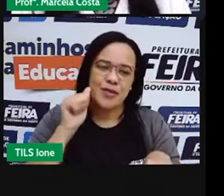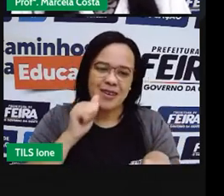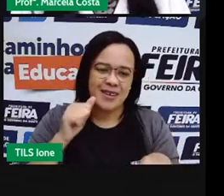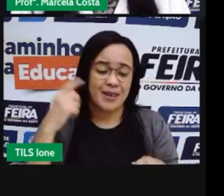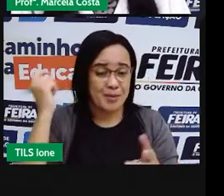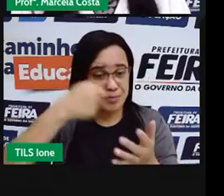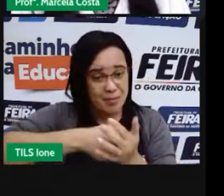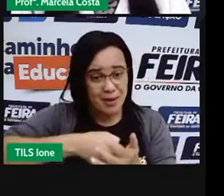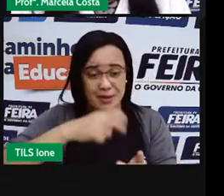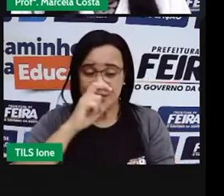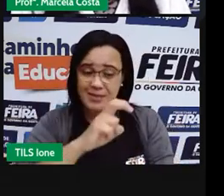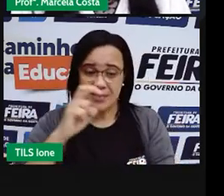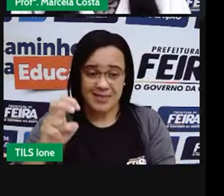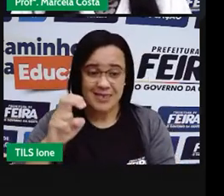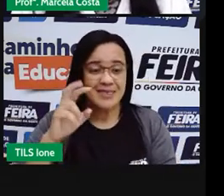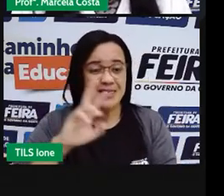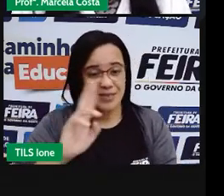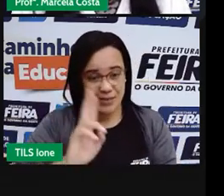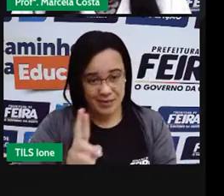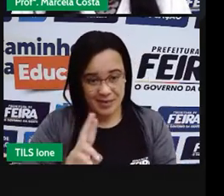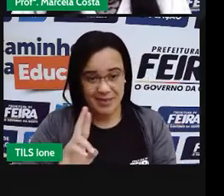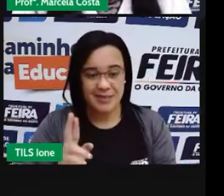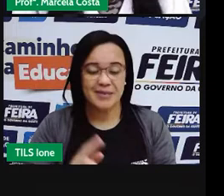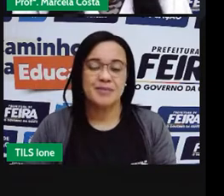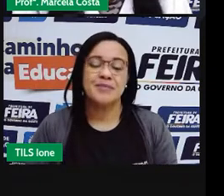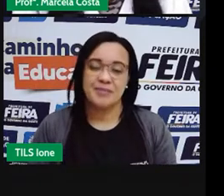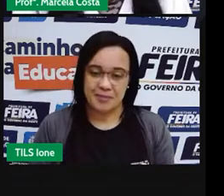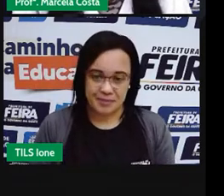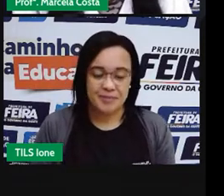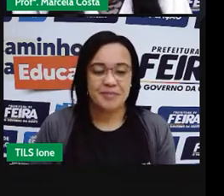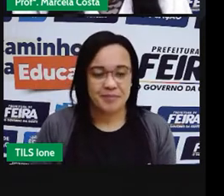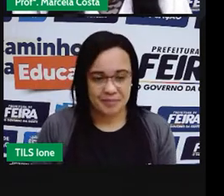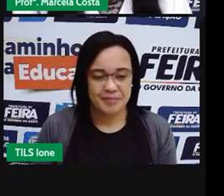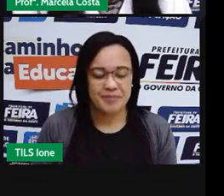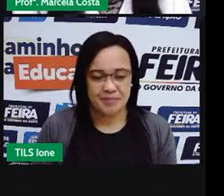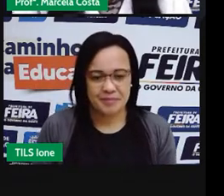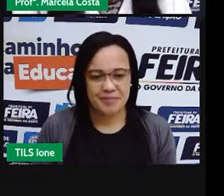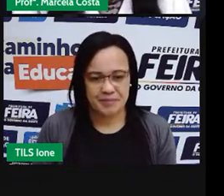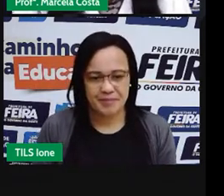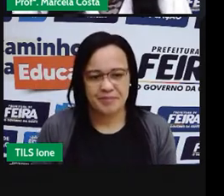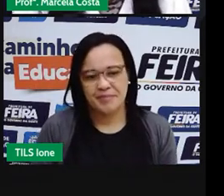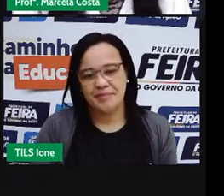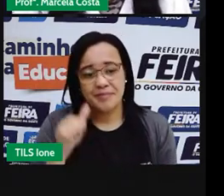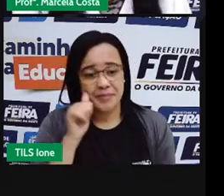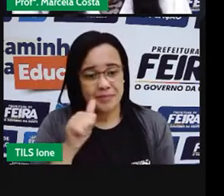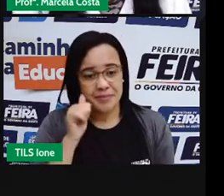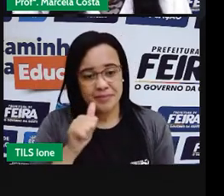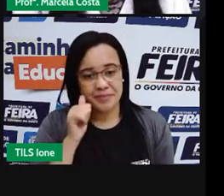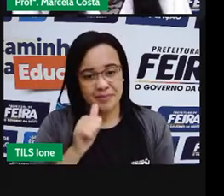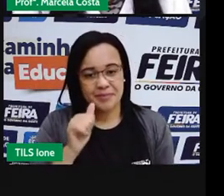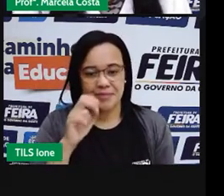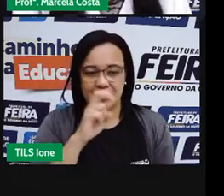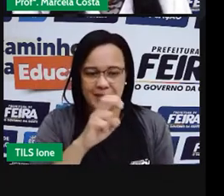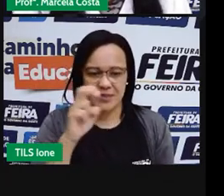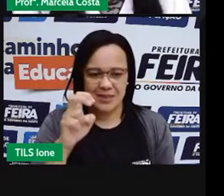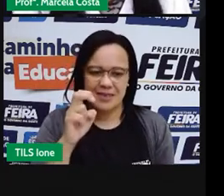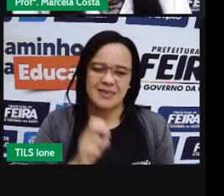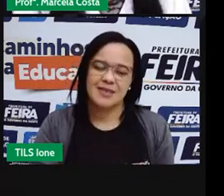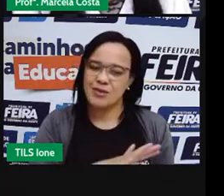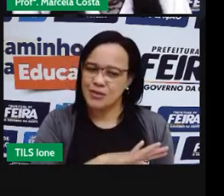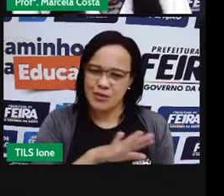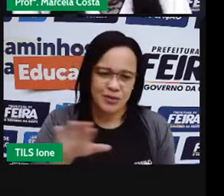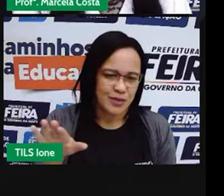percebe que quem teve que pagar menos foi a Larissa ela